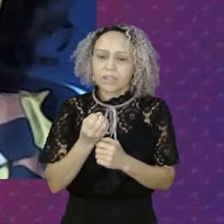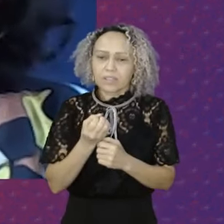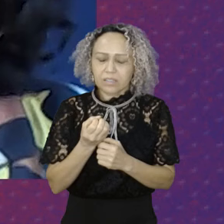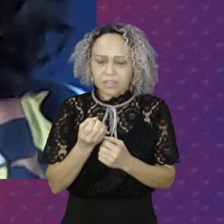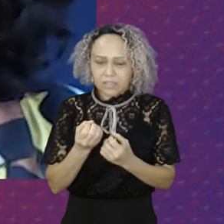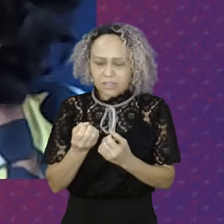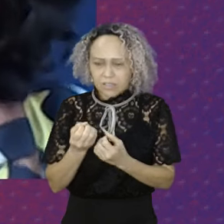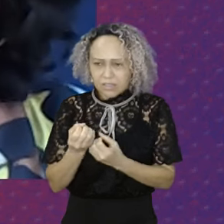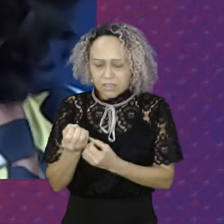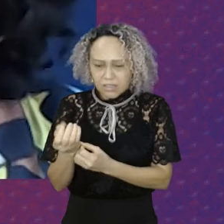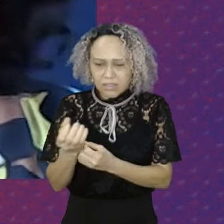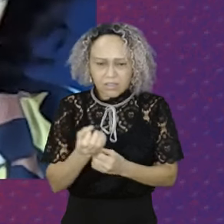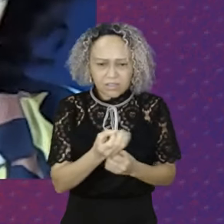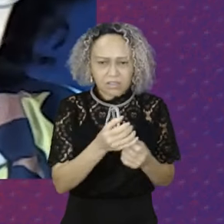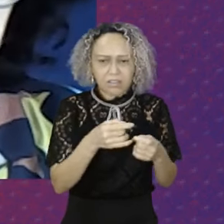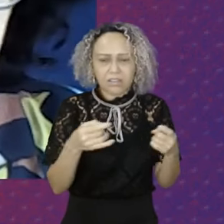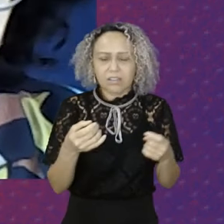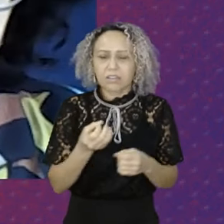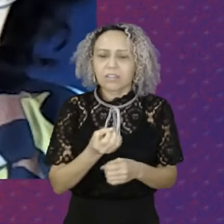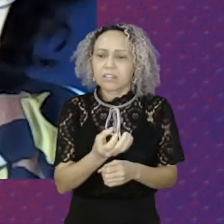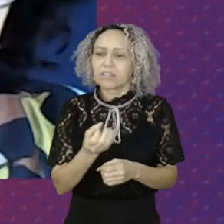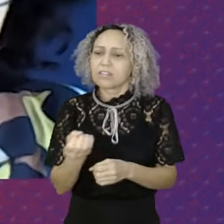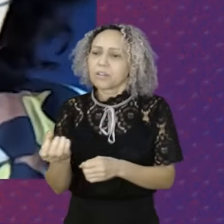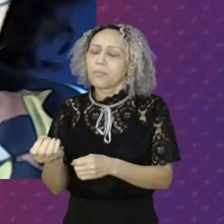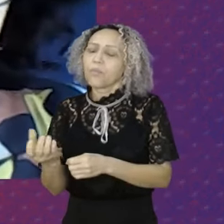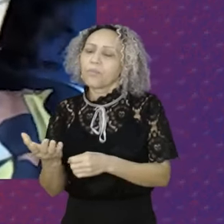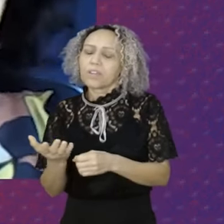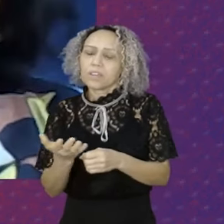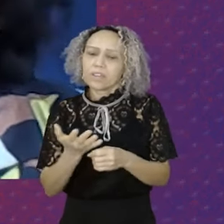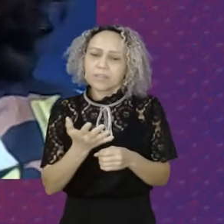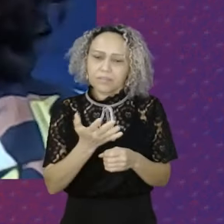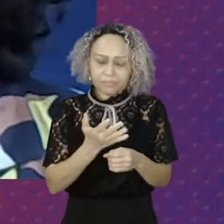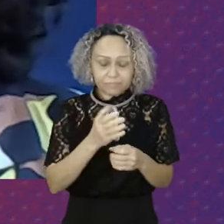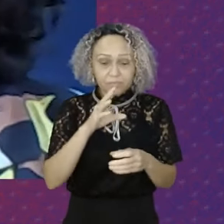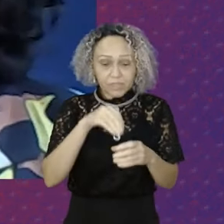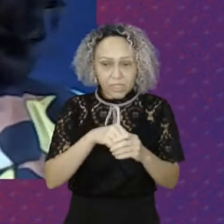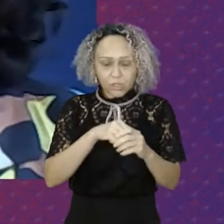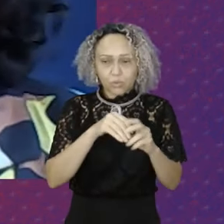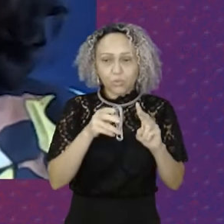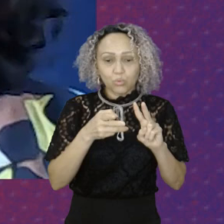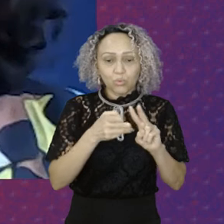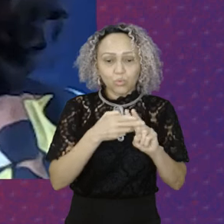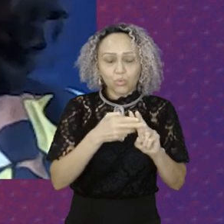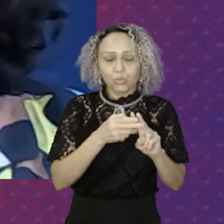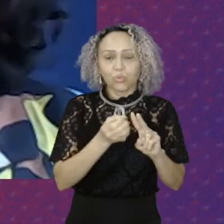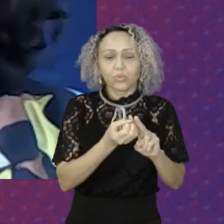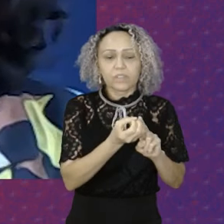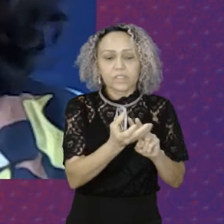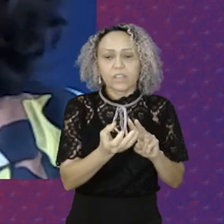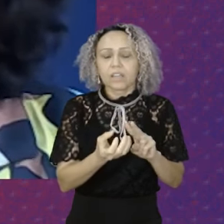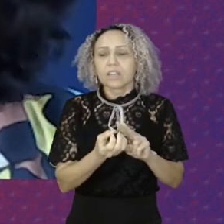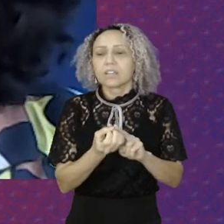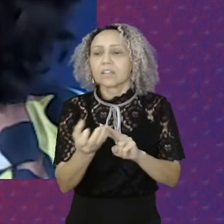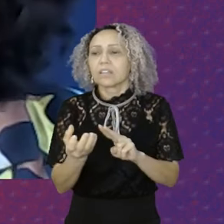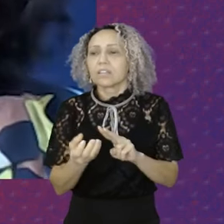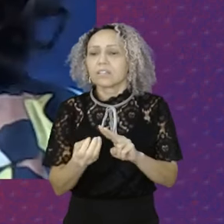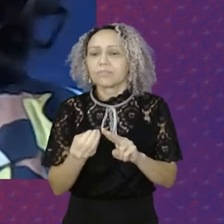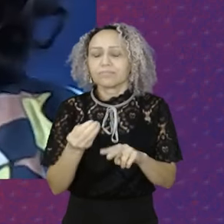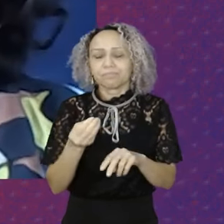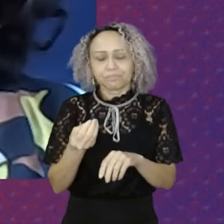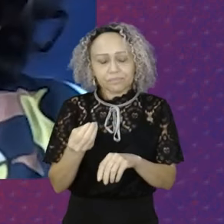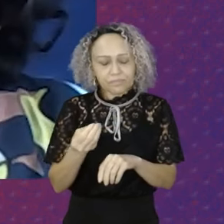Gratuitamente No sistema Único De saúde Então Esse também É um Um debate Muito